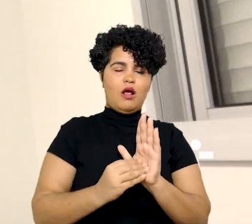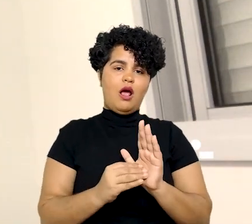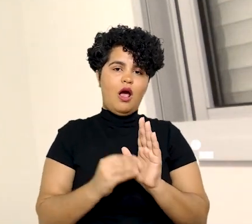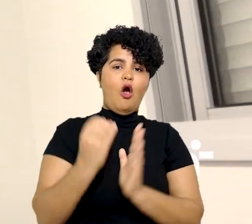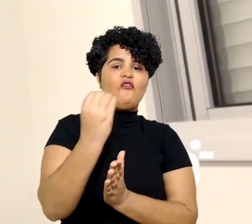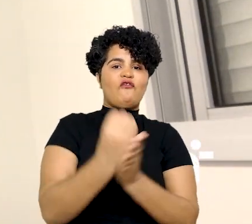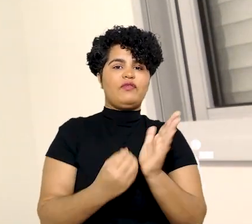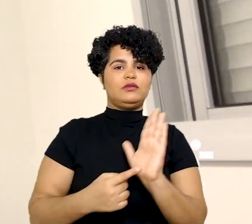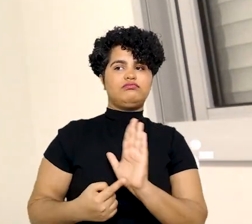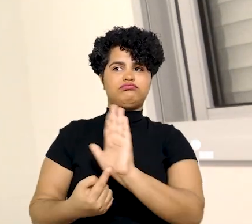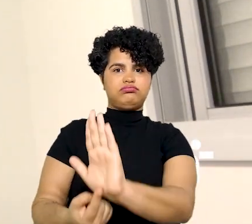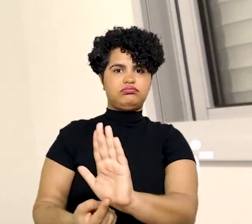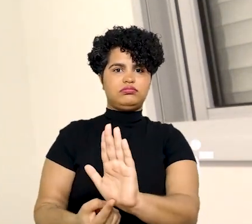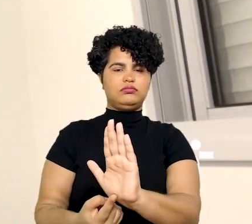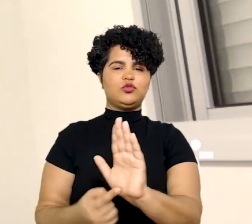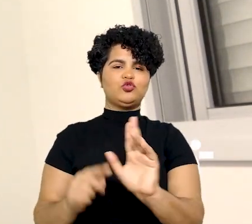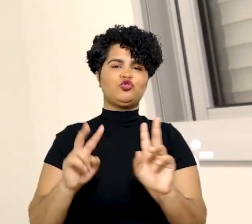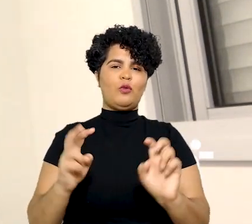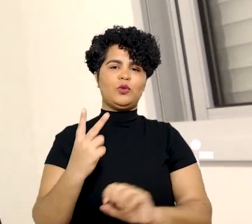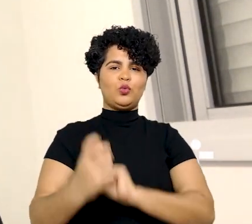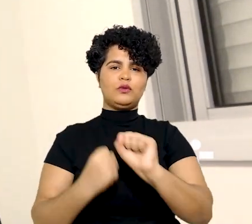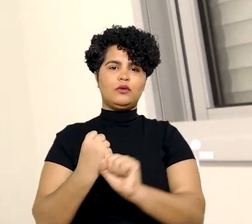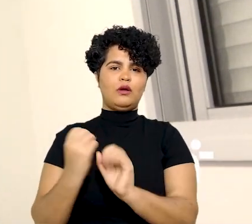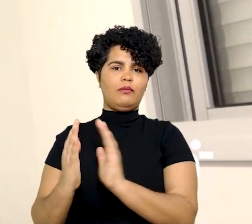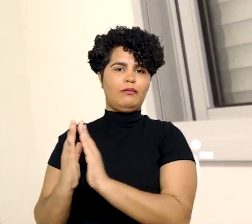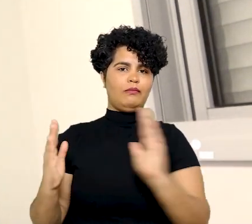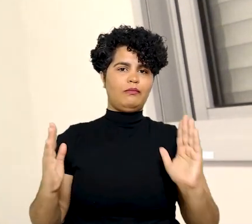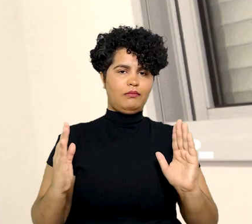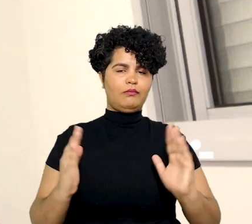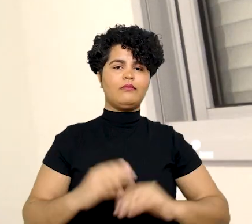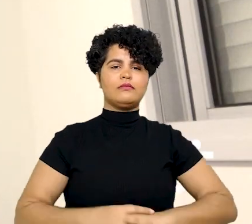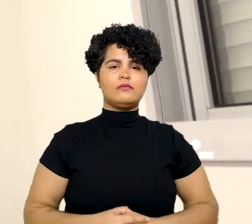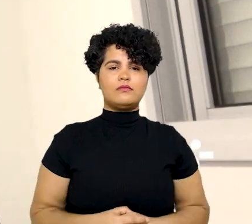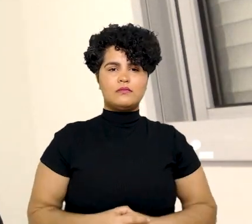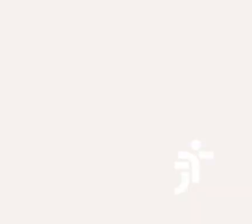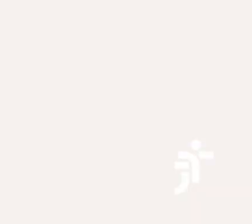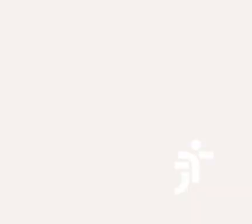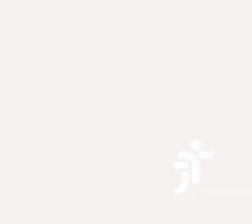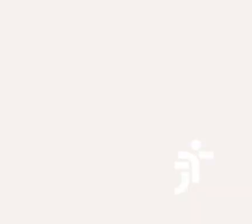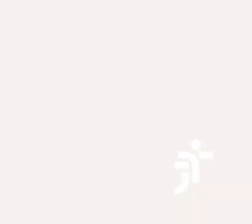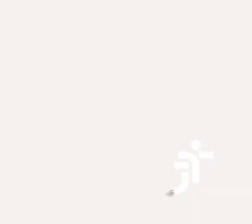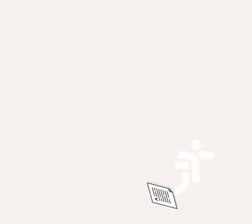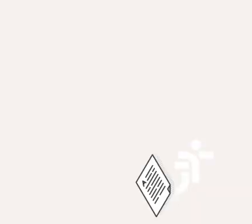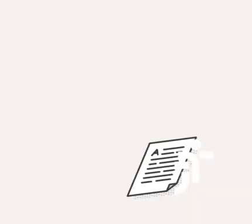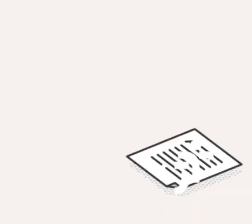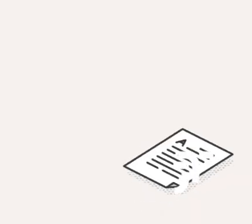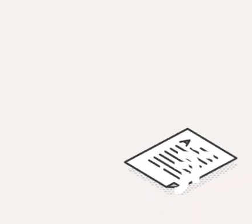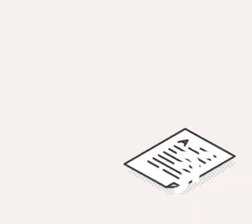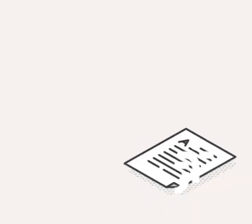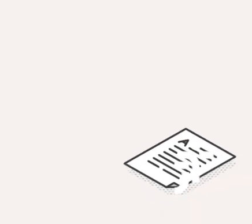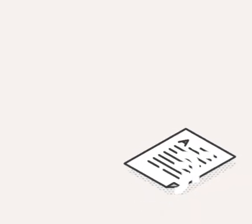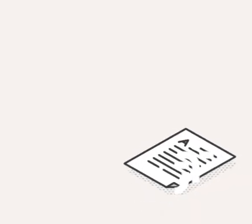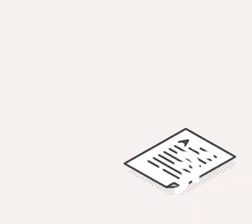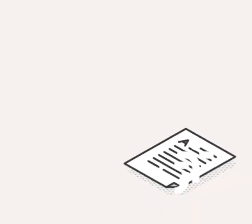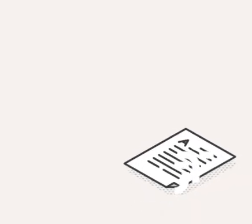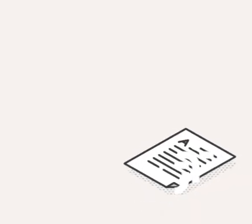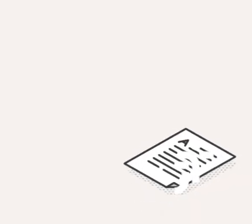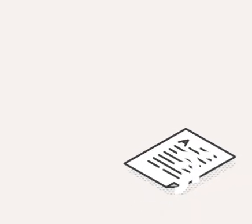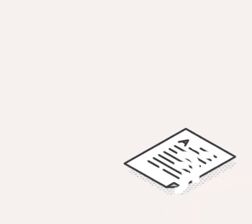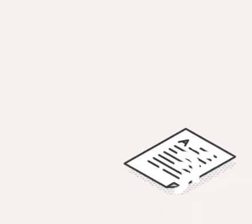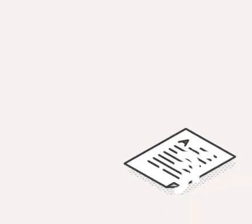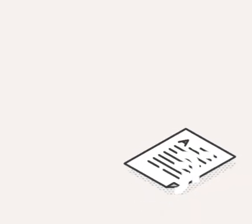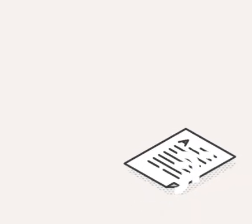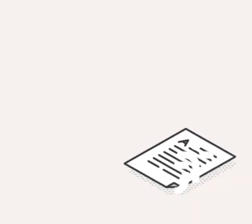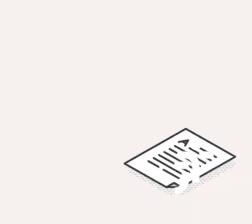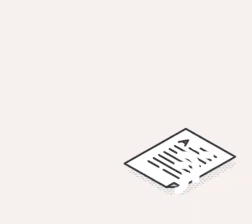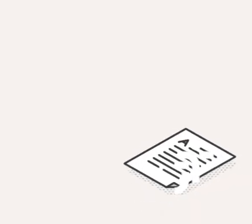foi inserida, então, essa possibilidade de declarar de ofício a prescrição intercorrente. Escrito na tela. Vantagens da